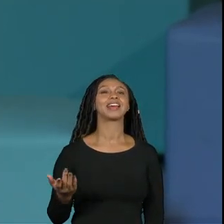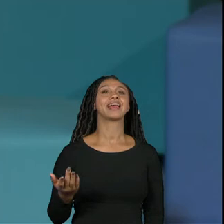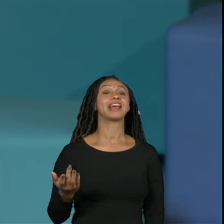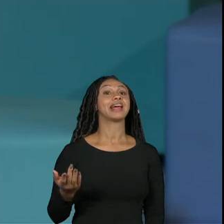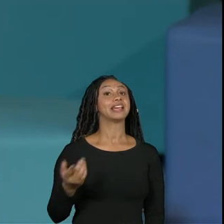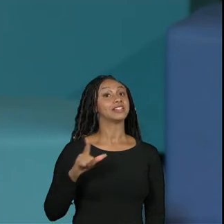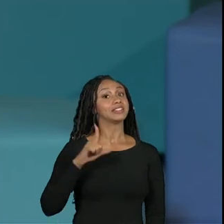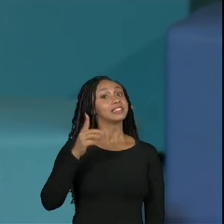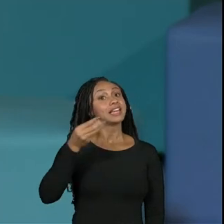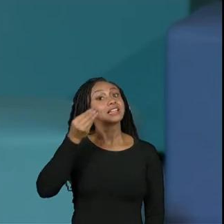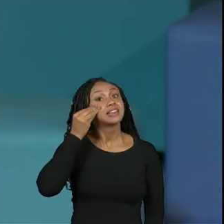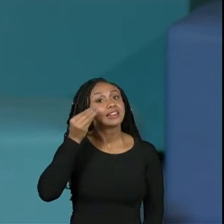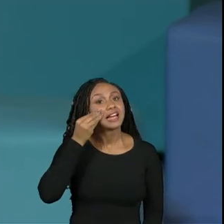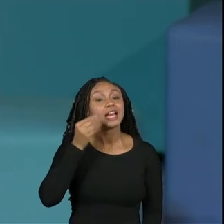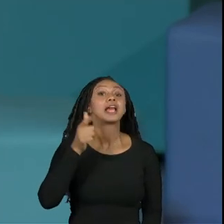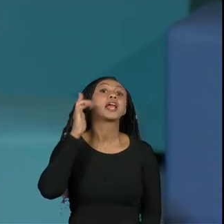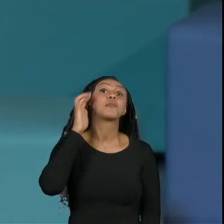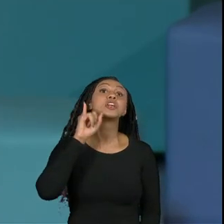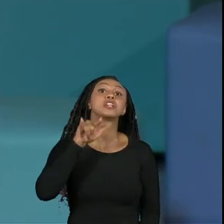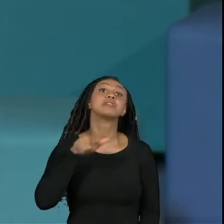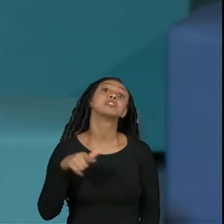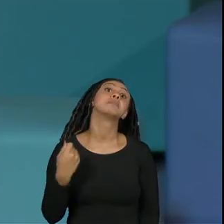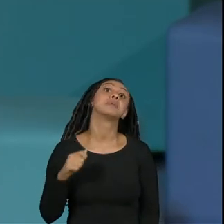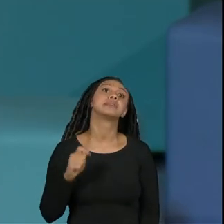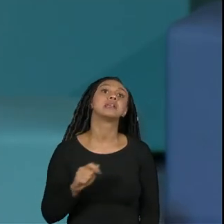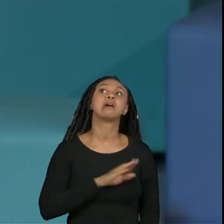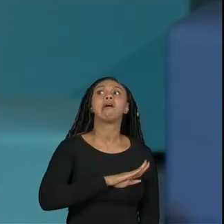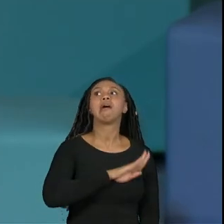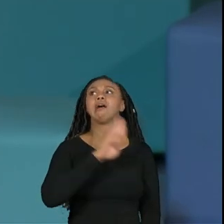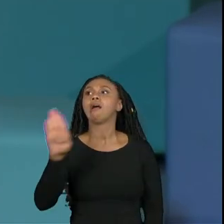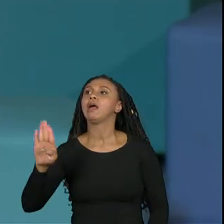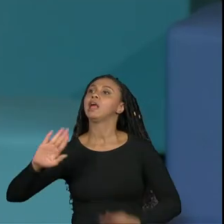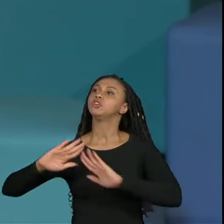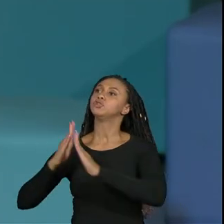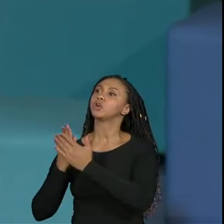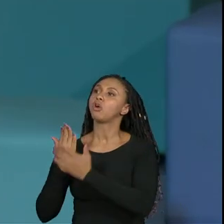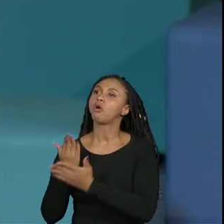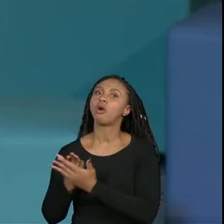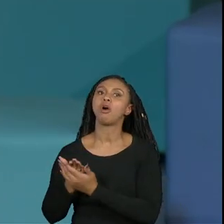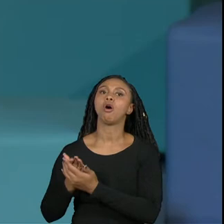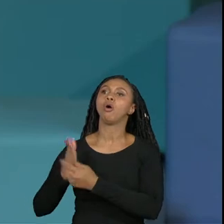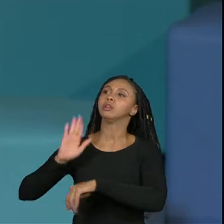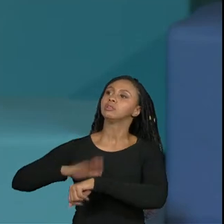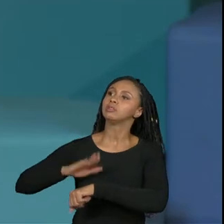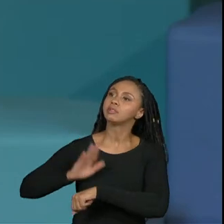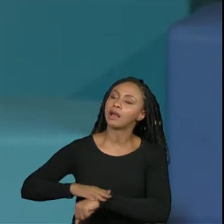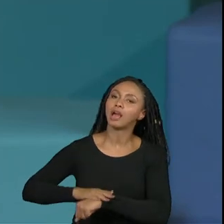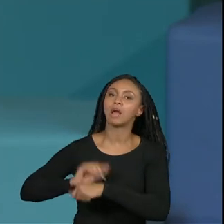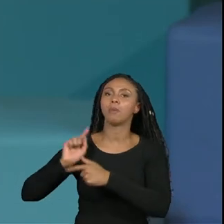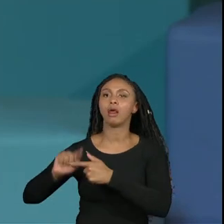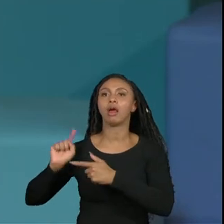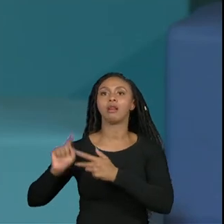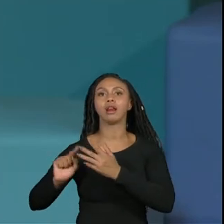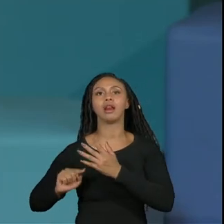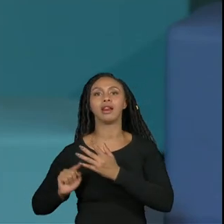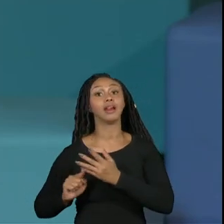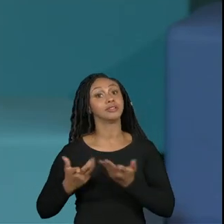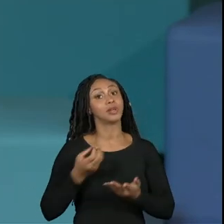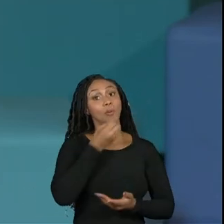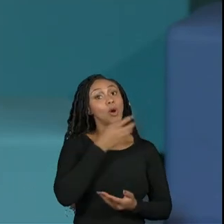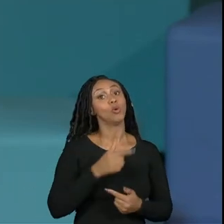porque imagina se você tivesse que se locomover pra uma escola o tempo de traslado essa coisa toda tá